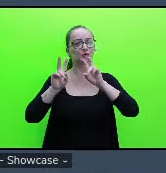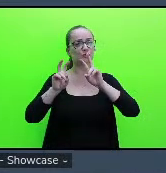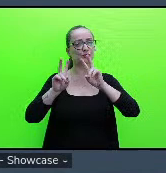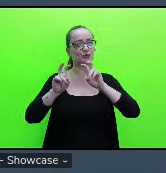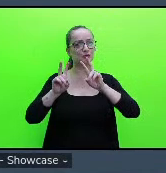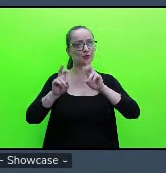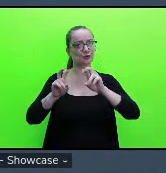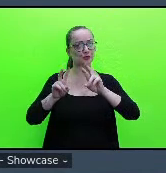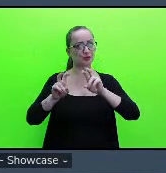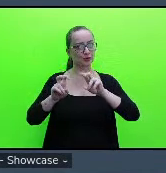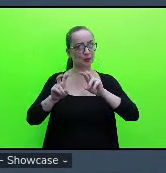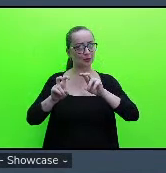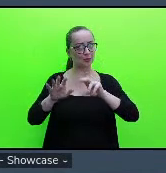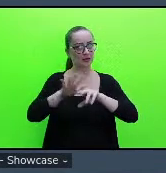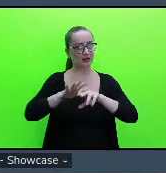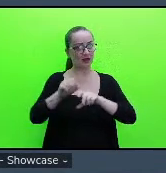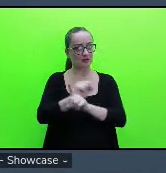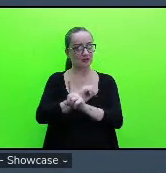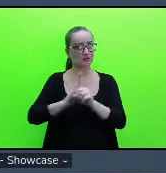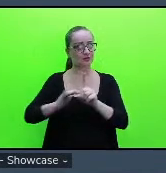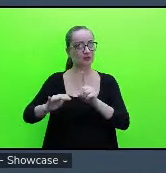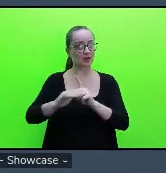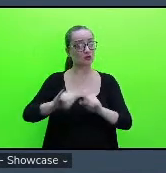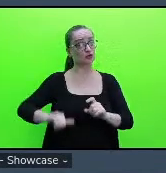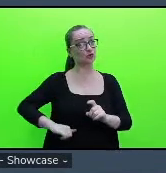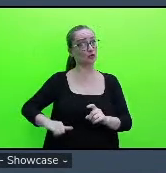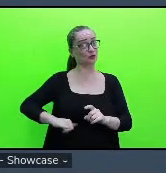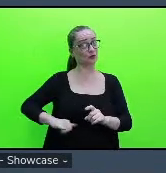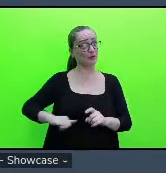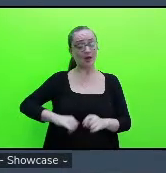o fator do sofrimento mental.